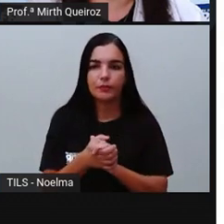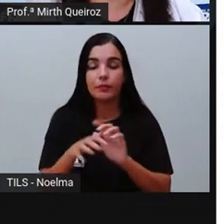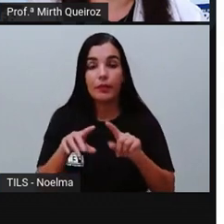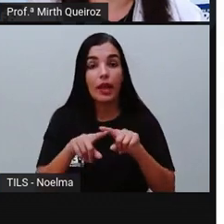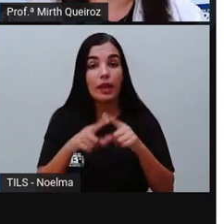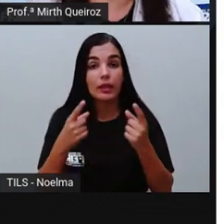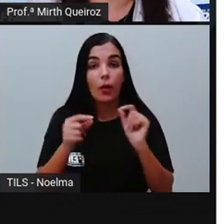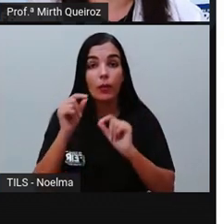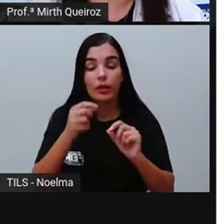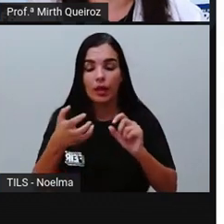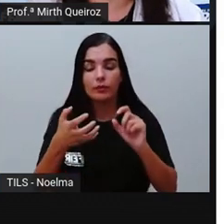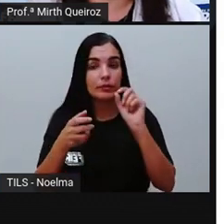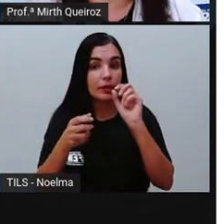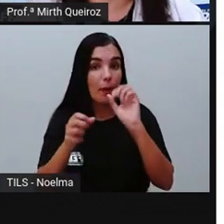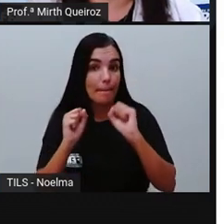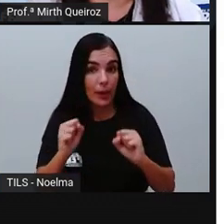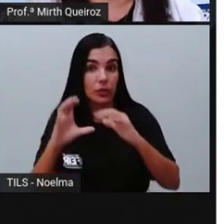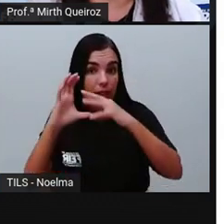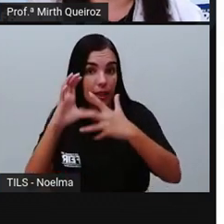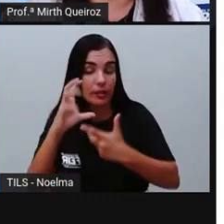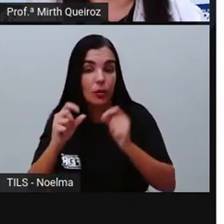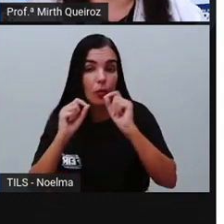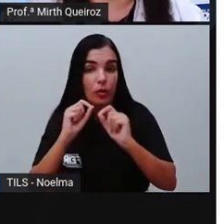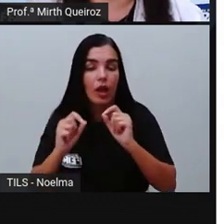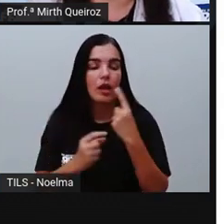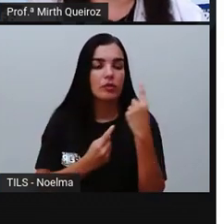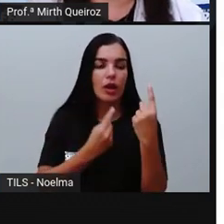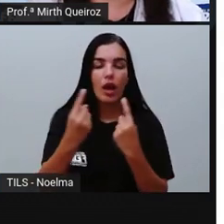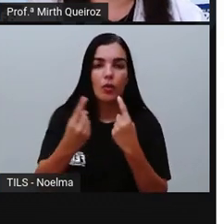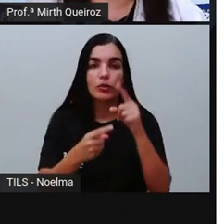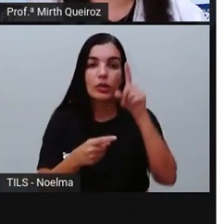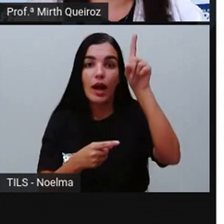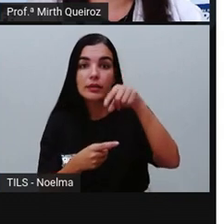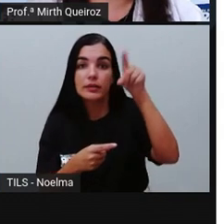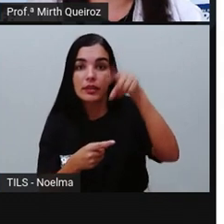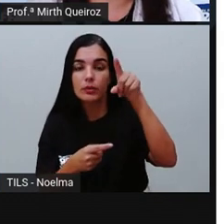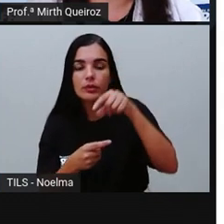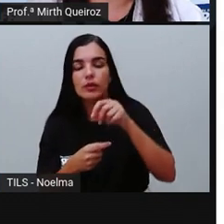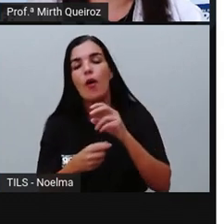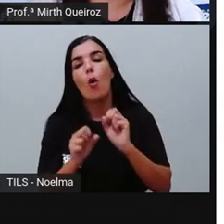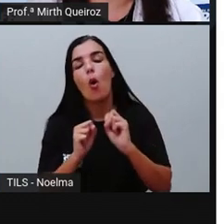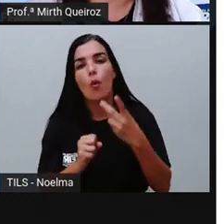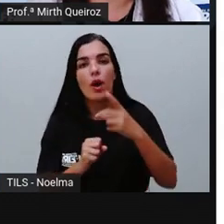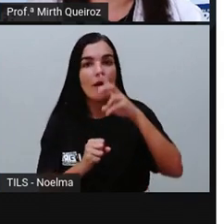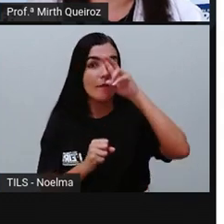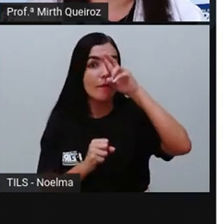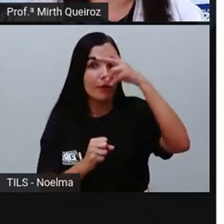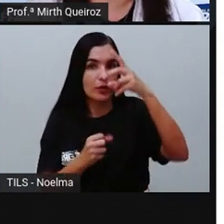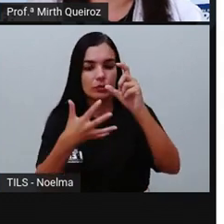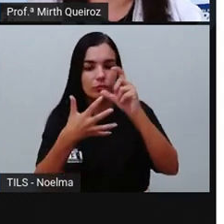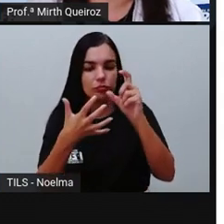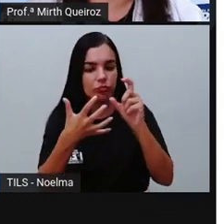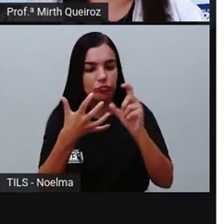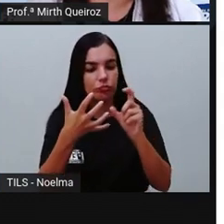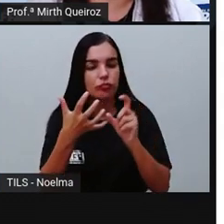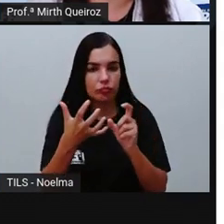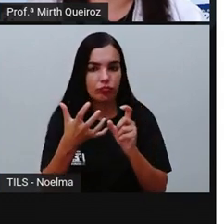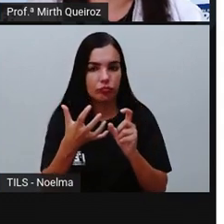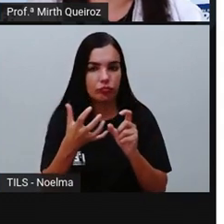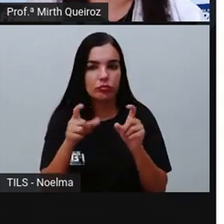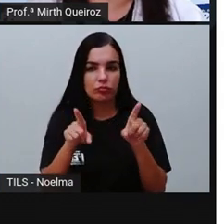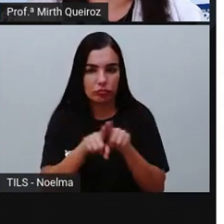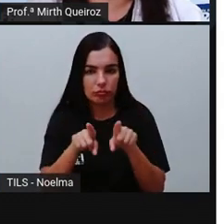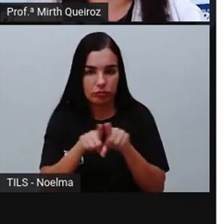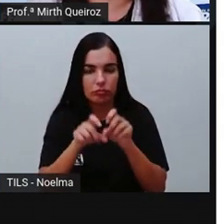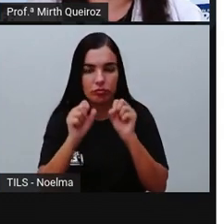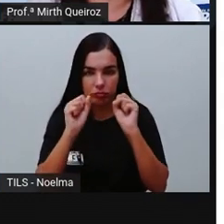palavras, elas podem ser classificadas de acordo com a sua tonicidade, De acordo com a sílaba tônica, a sílaba mais forte,